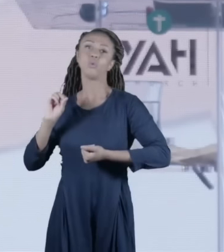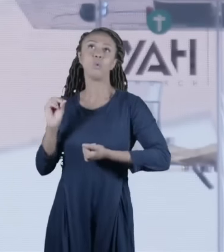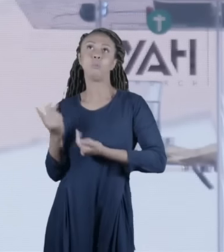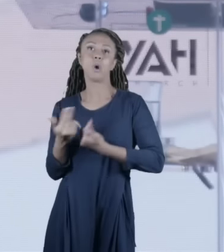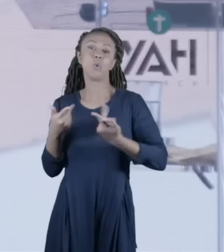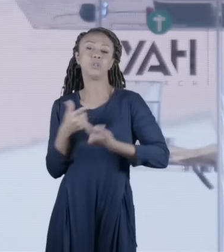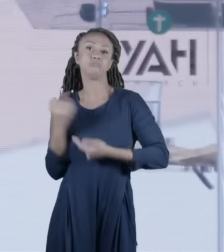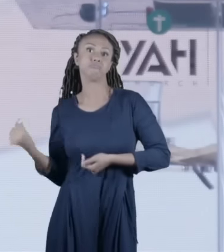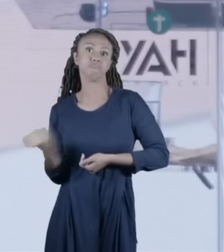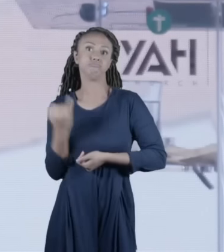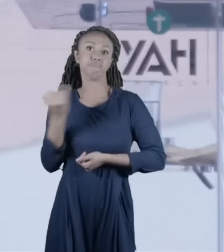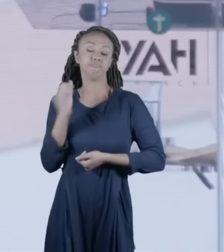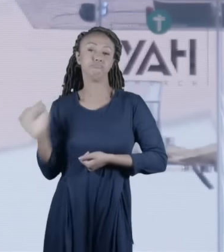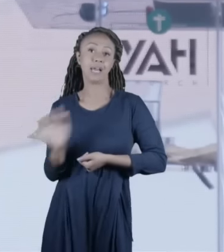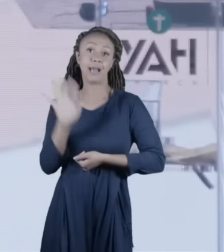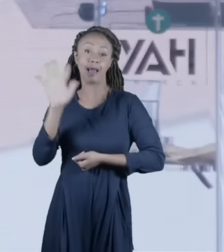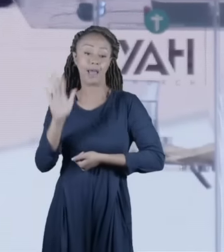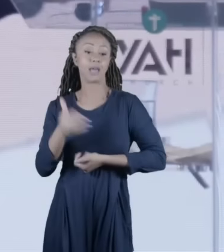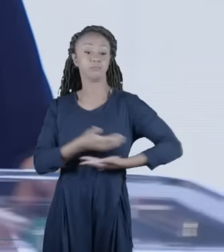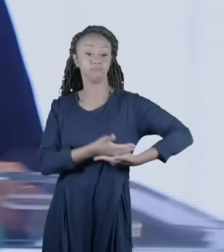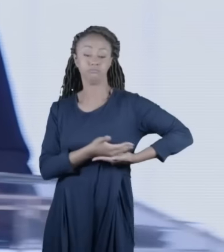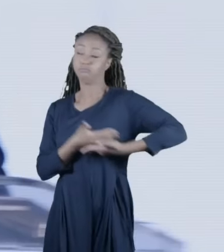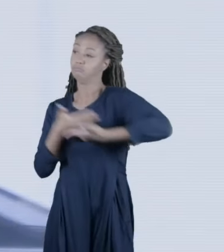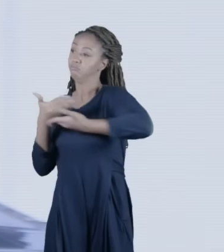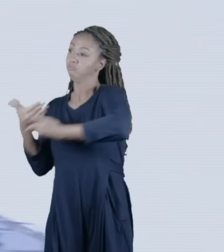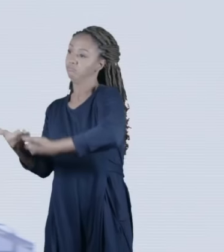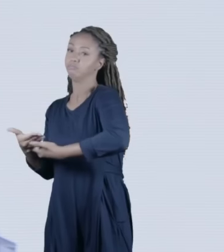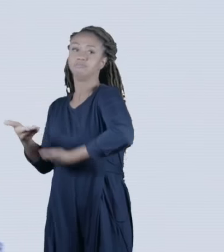equivalente e assim a criança vai ser resgatada.